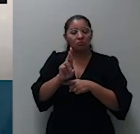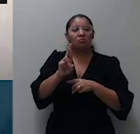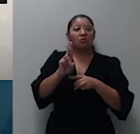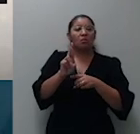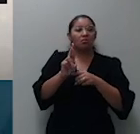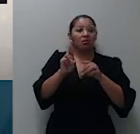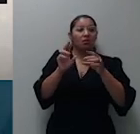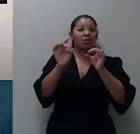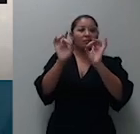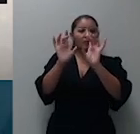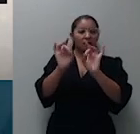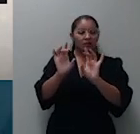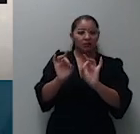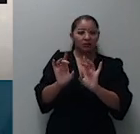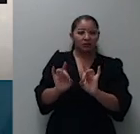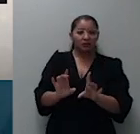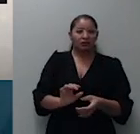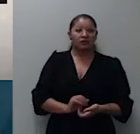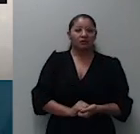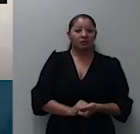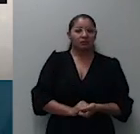5151 410